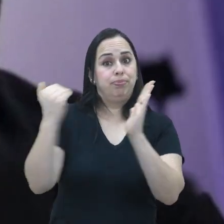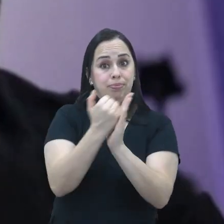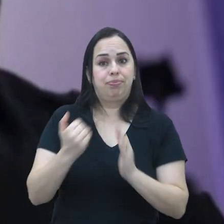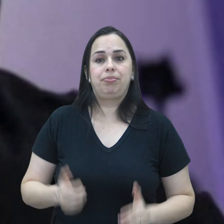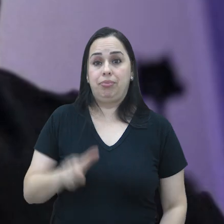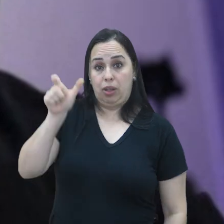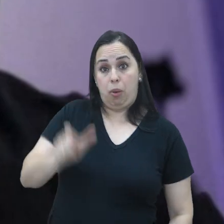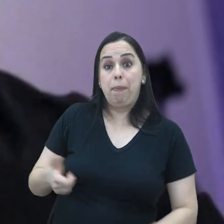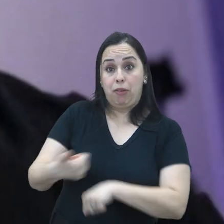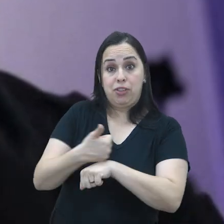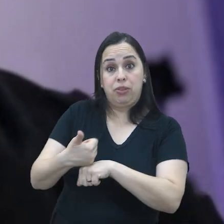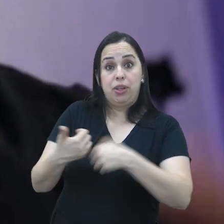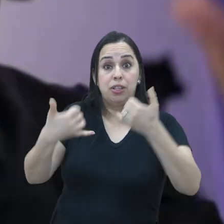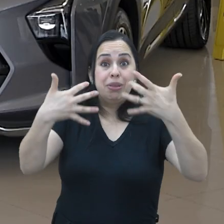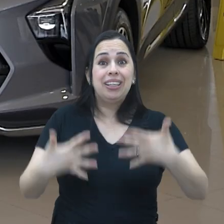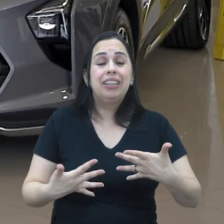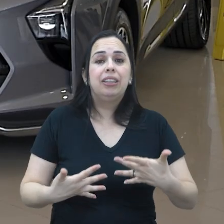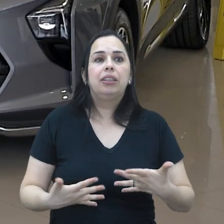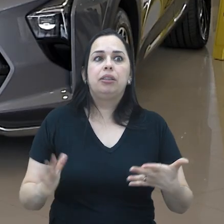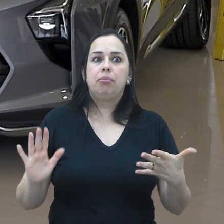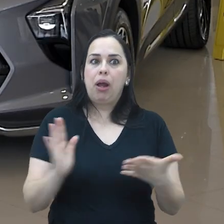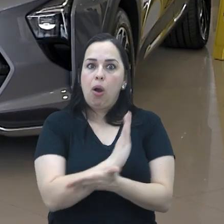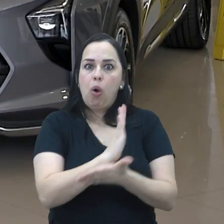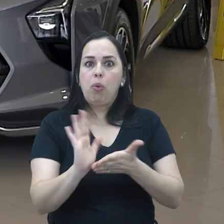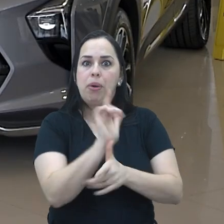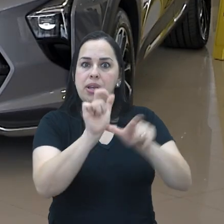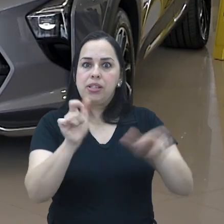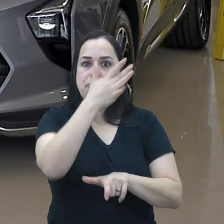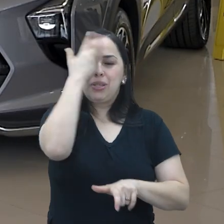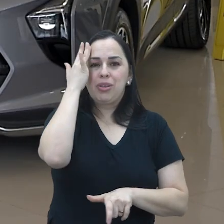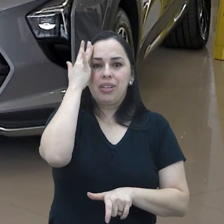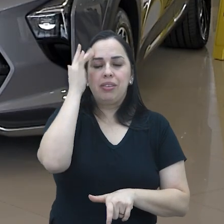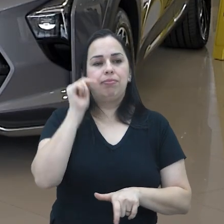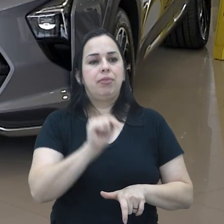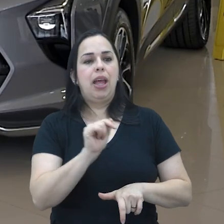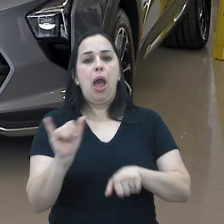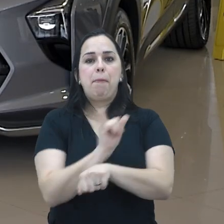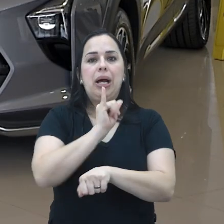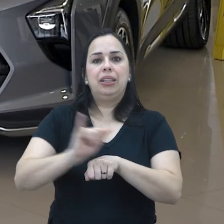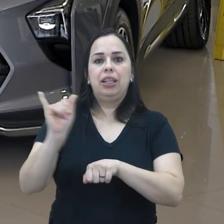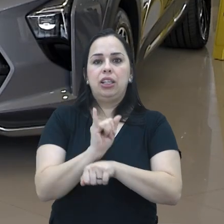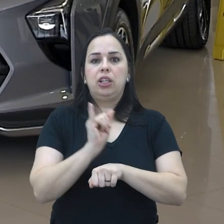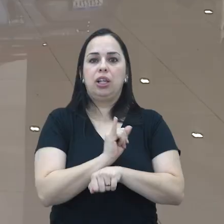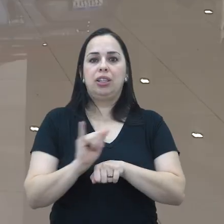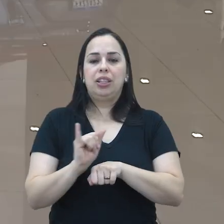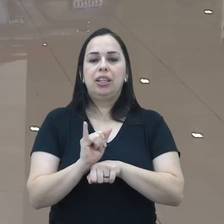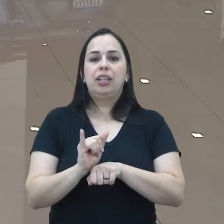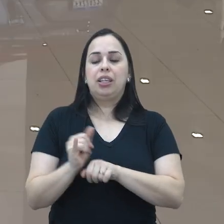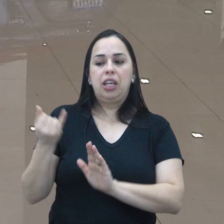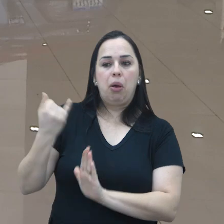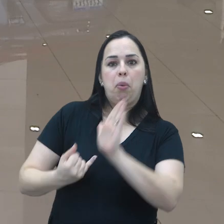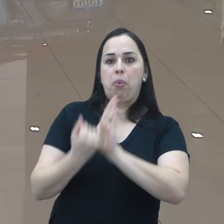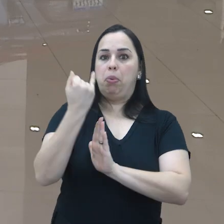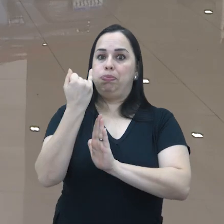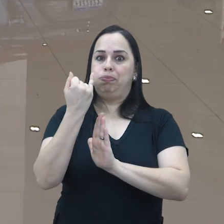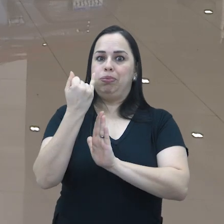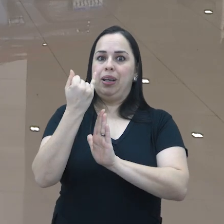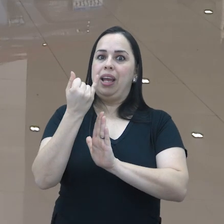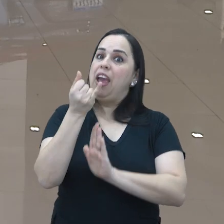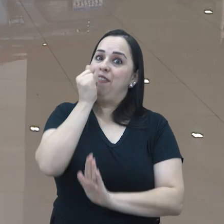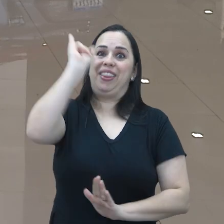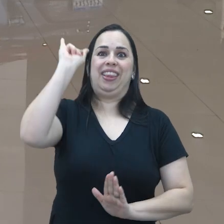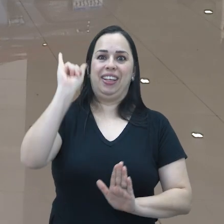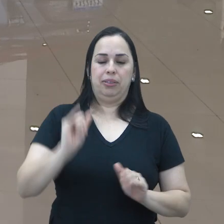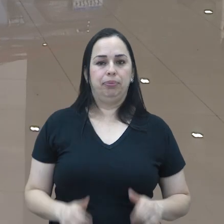Ainda, segundo o especialista, para muitas pessoas, o consórcio é uma alternativa para evitar juros mais